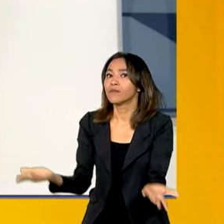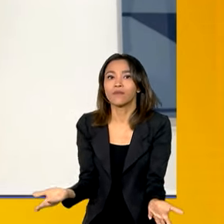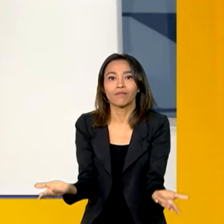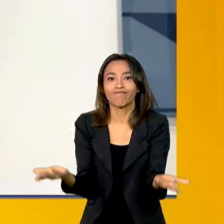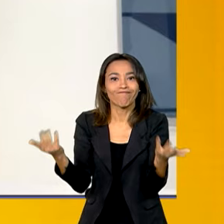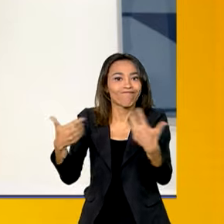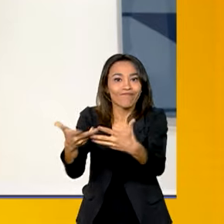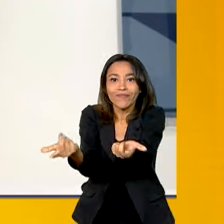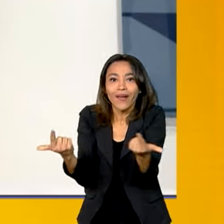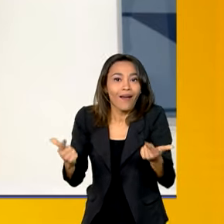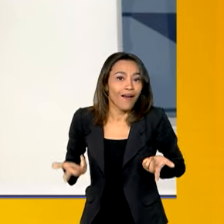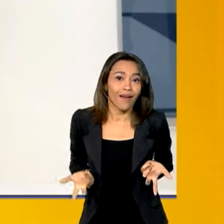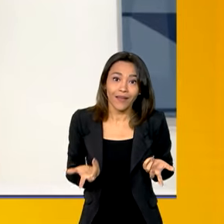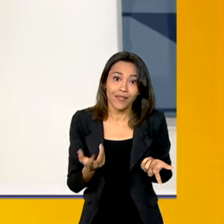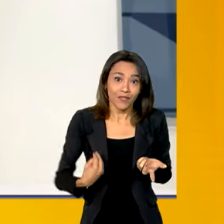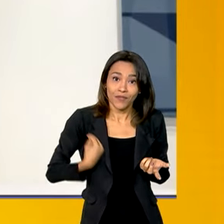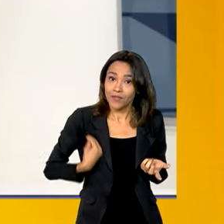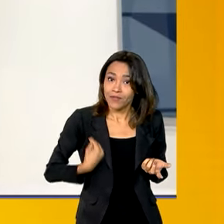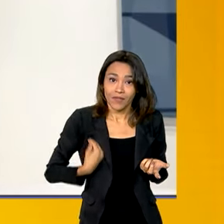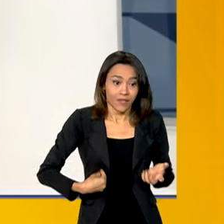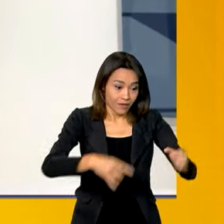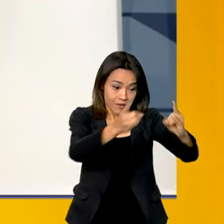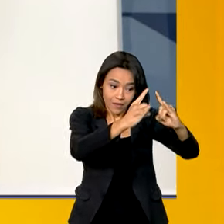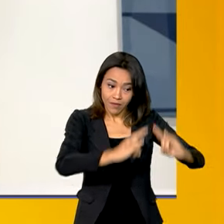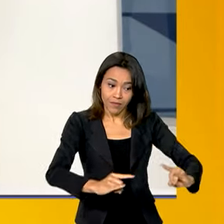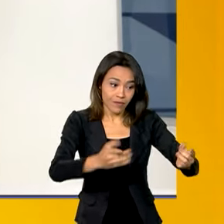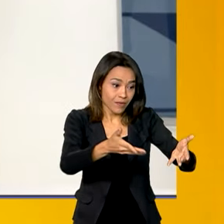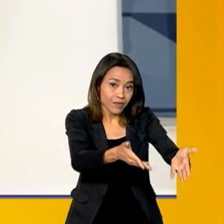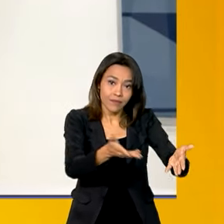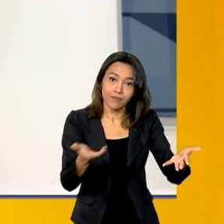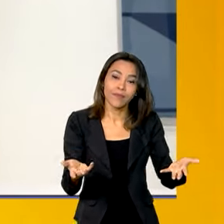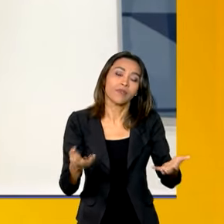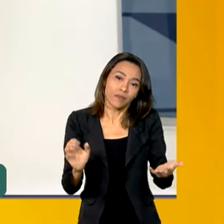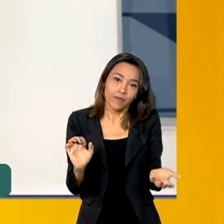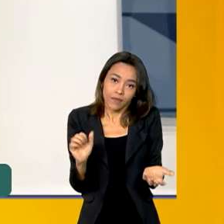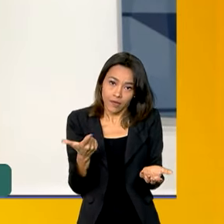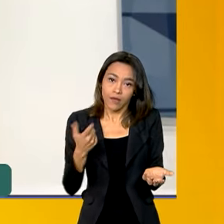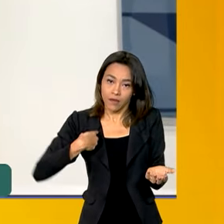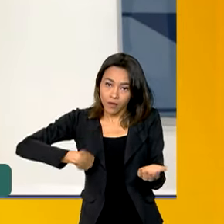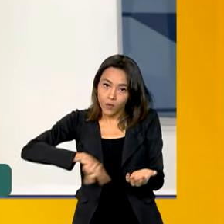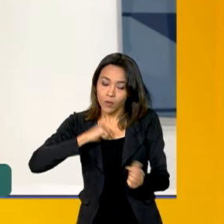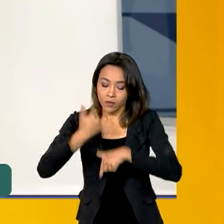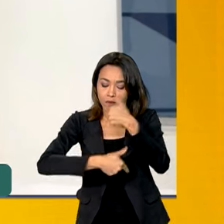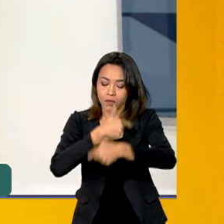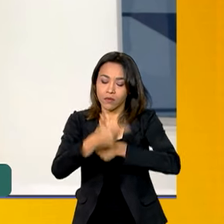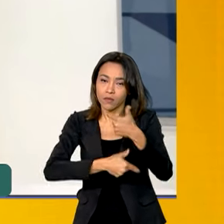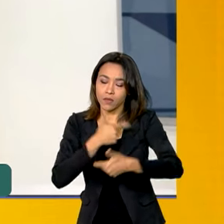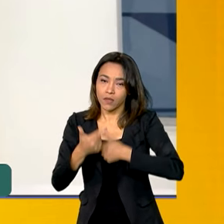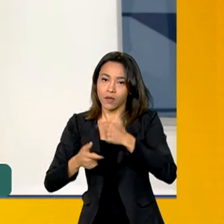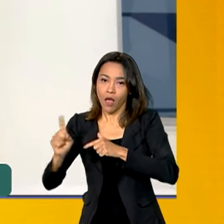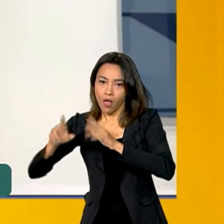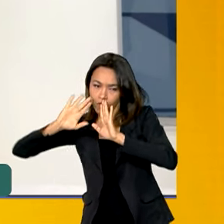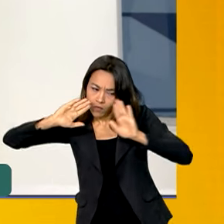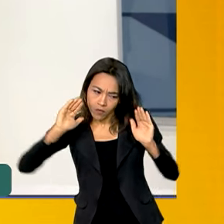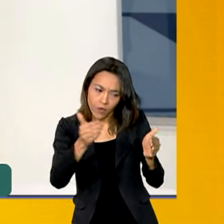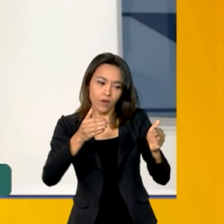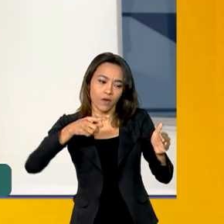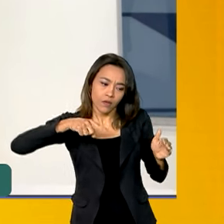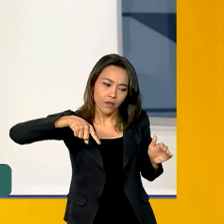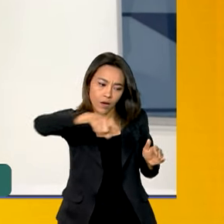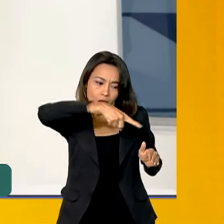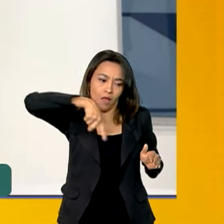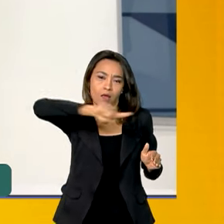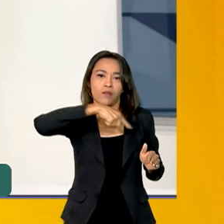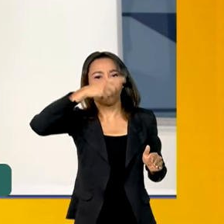das suas casas, vivendo em condições adversas. Então, claro, toda a nossa ação prioritária é para o atendimento